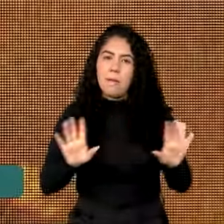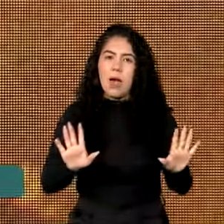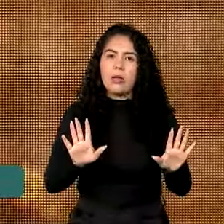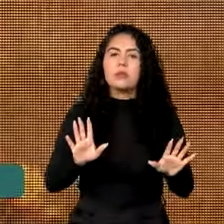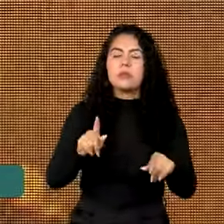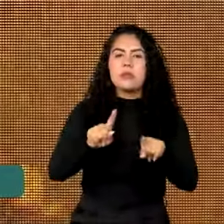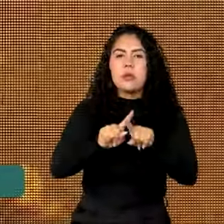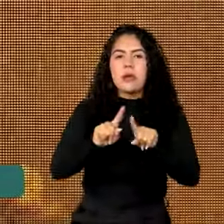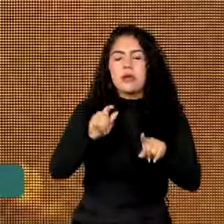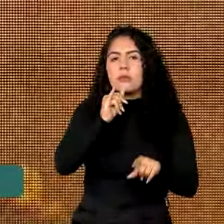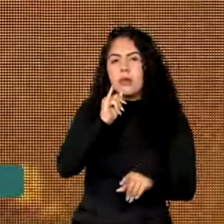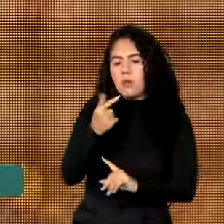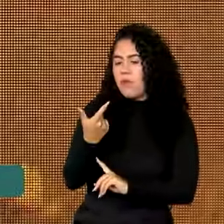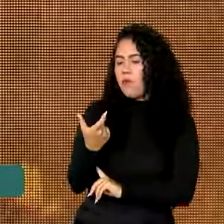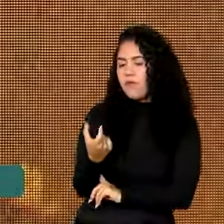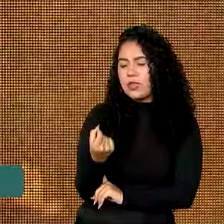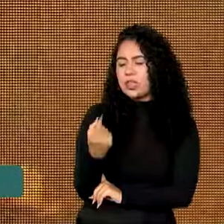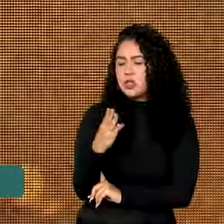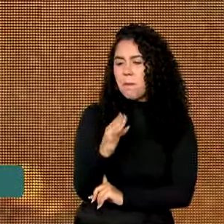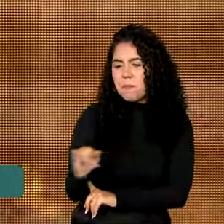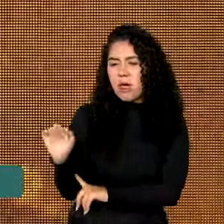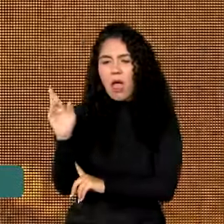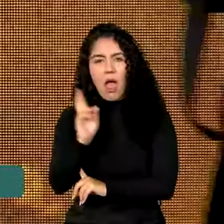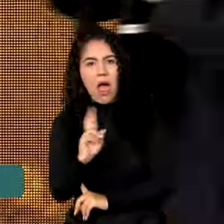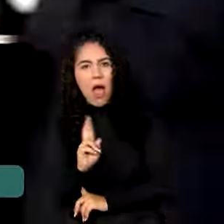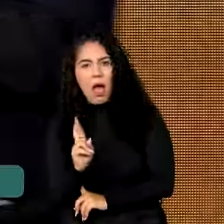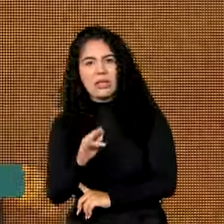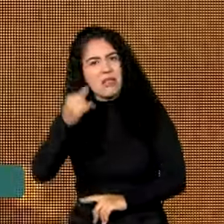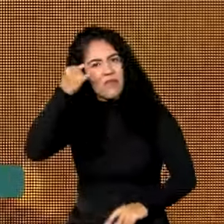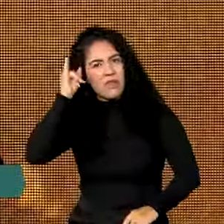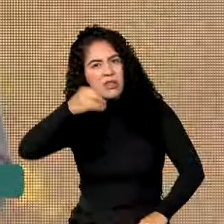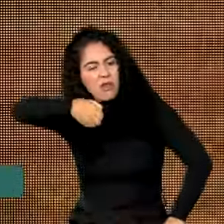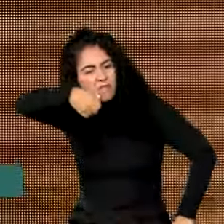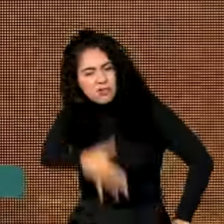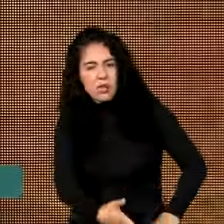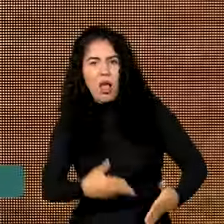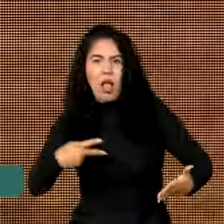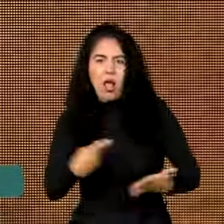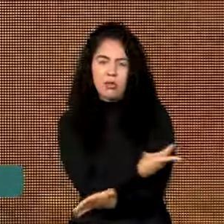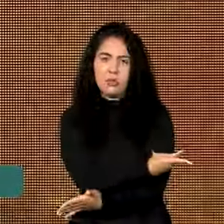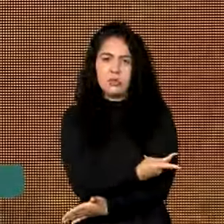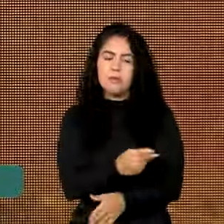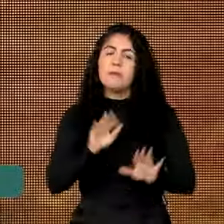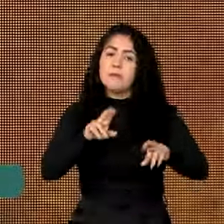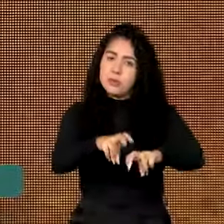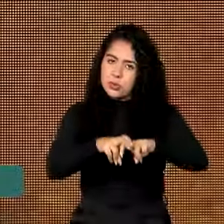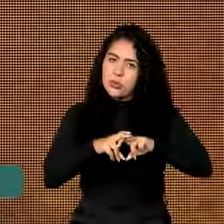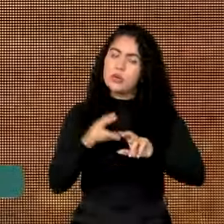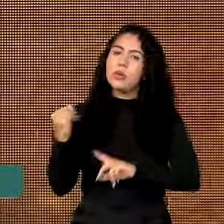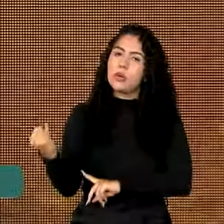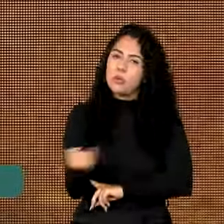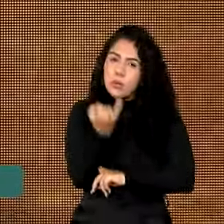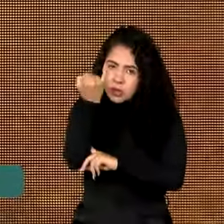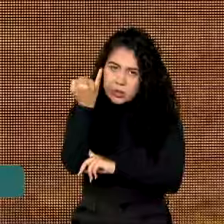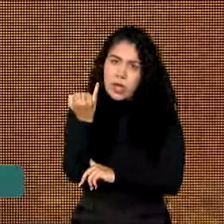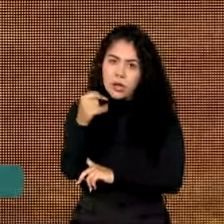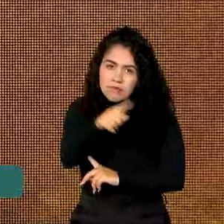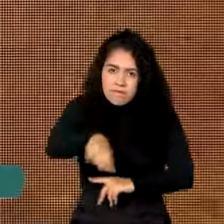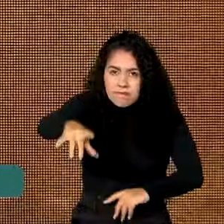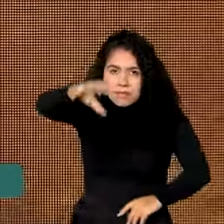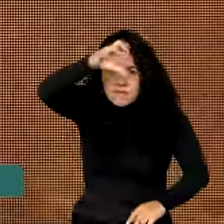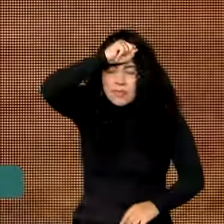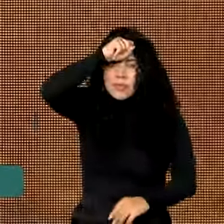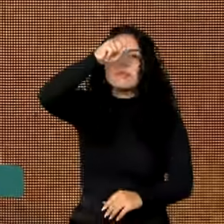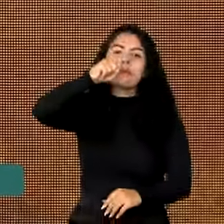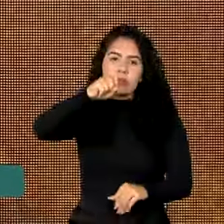custaria 20 bilhões evitar a desgraça que aconteceu. É importante que essa lição fique desse